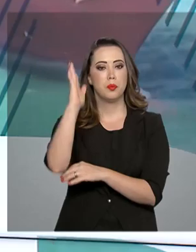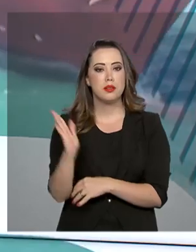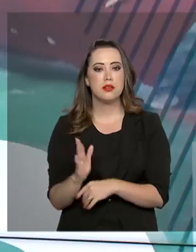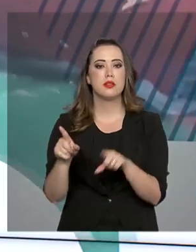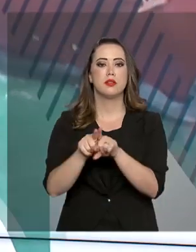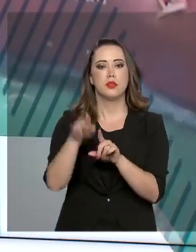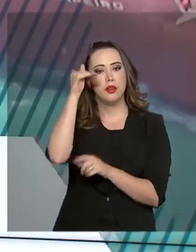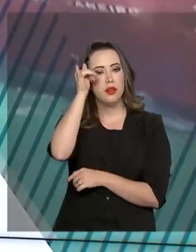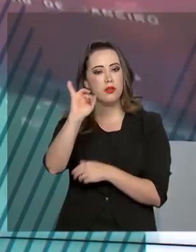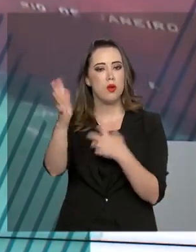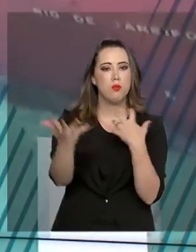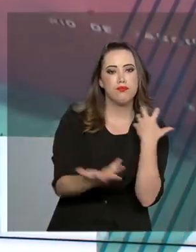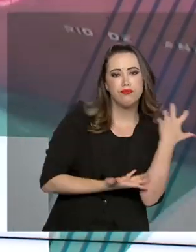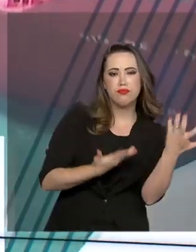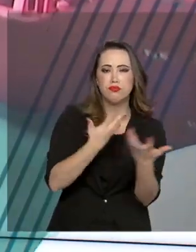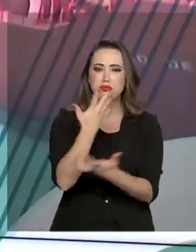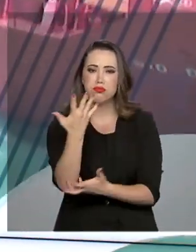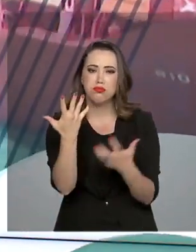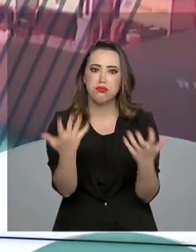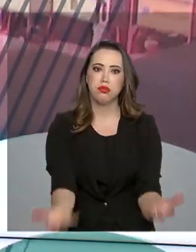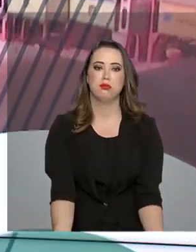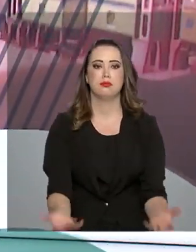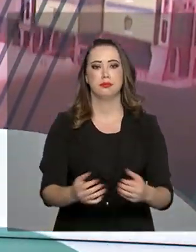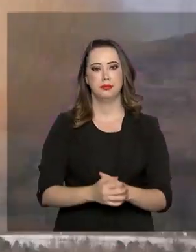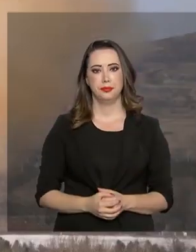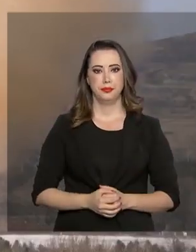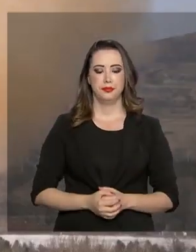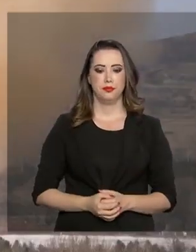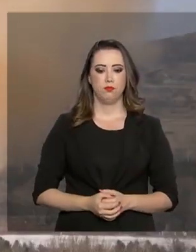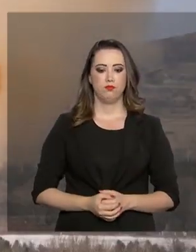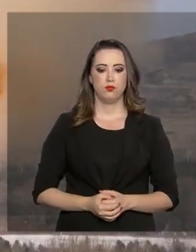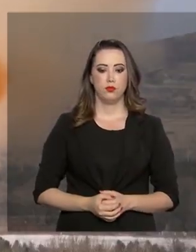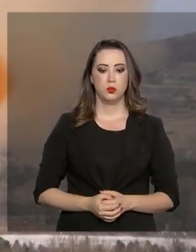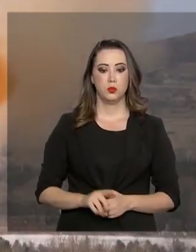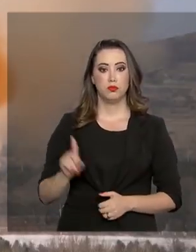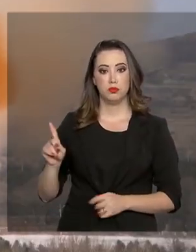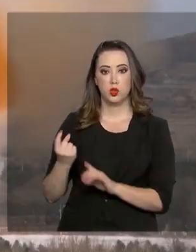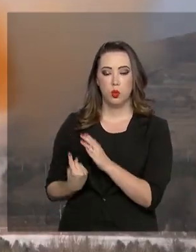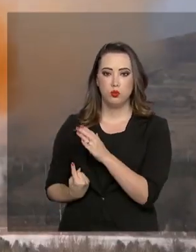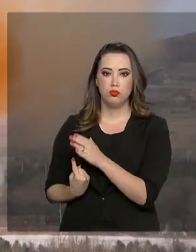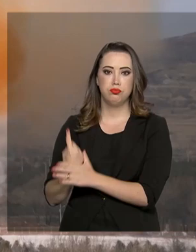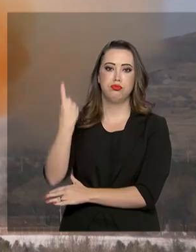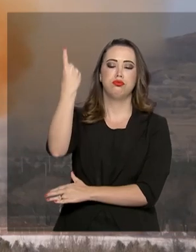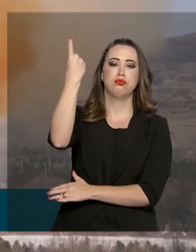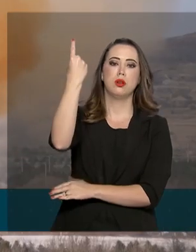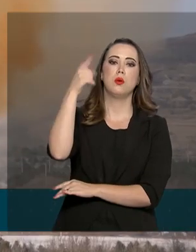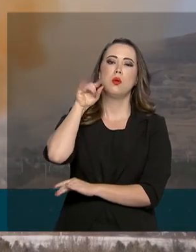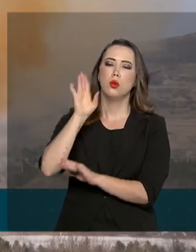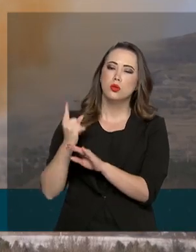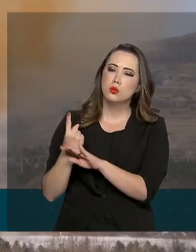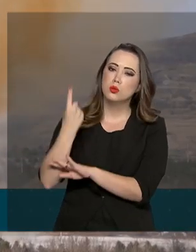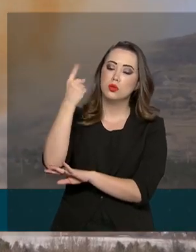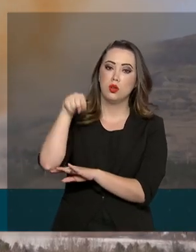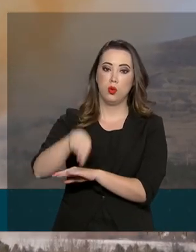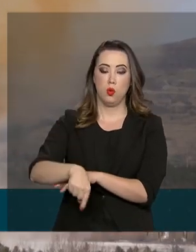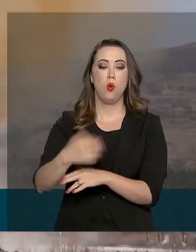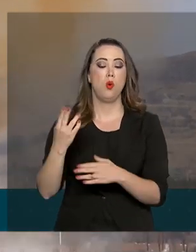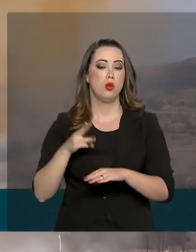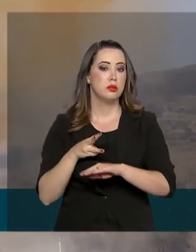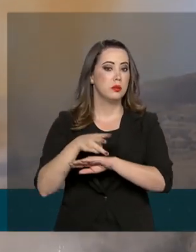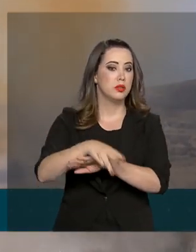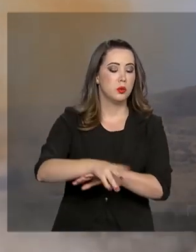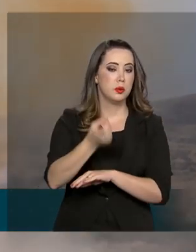combater o desmatamento na Amazônia, por exemplo. O satélite sino-brasileiro decolou na madrugada desta